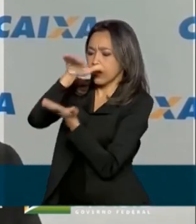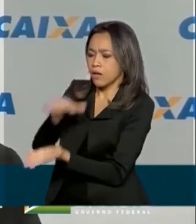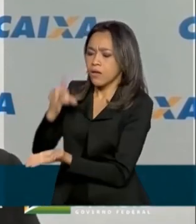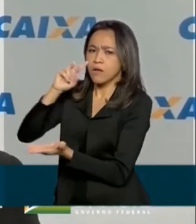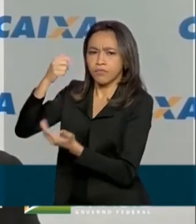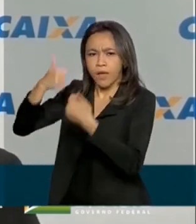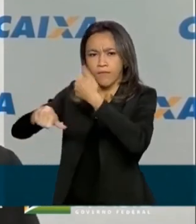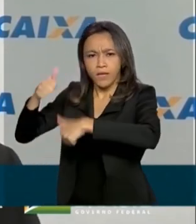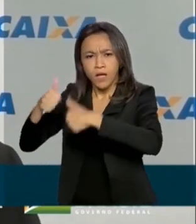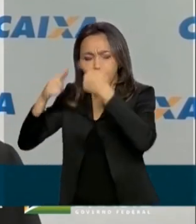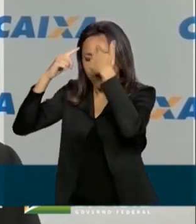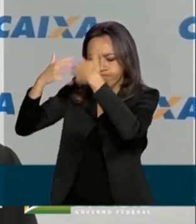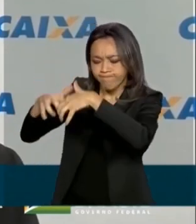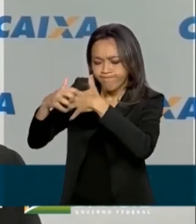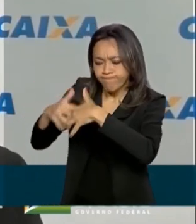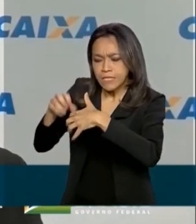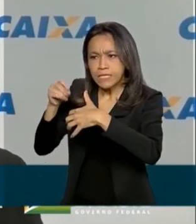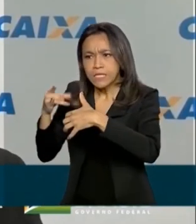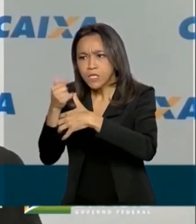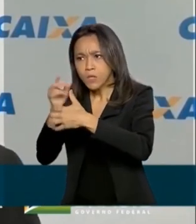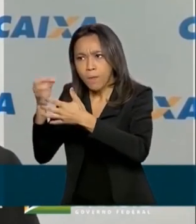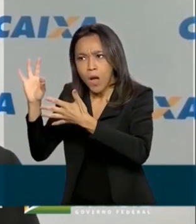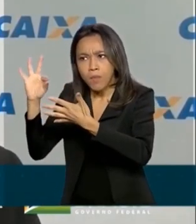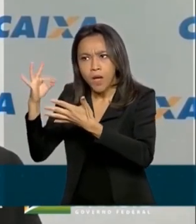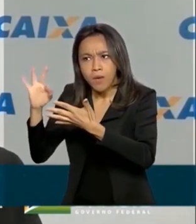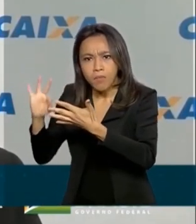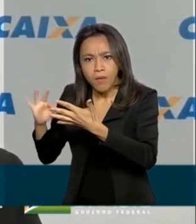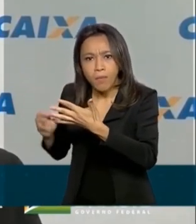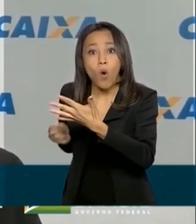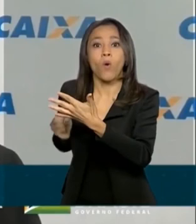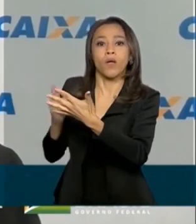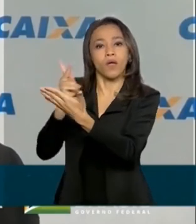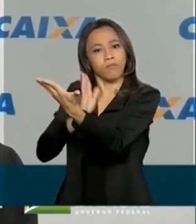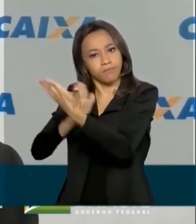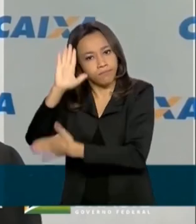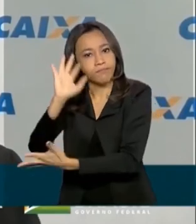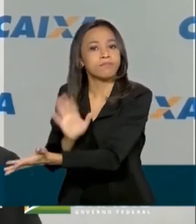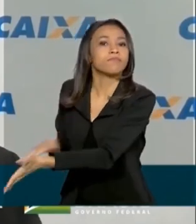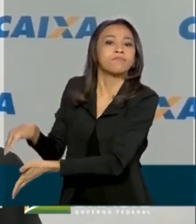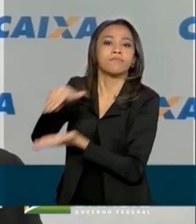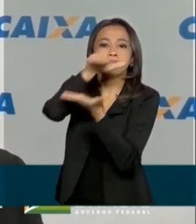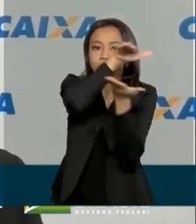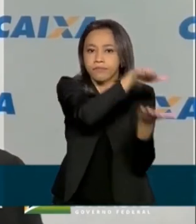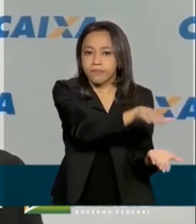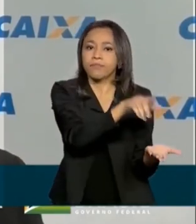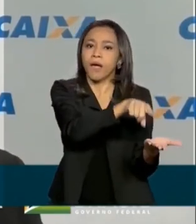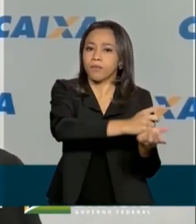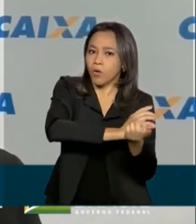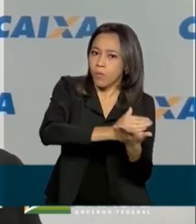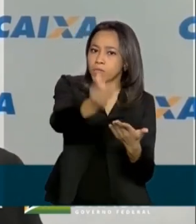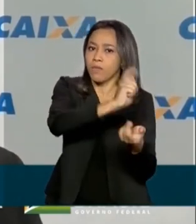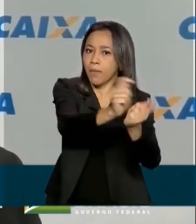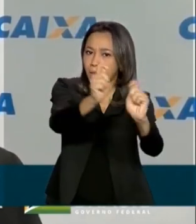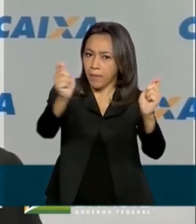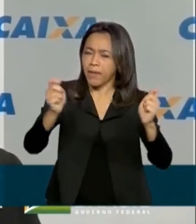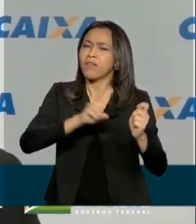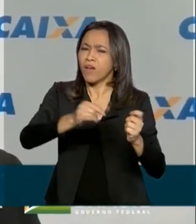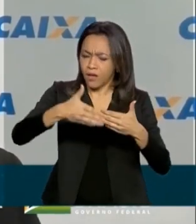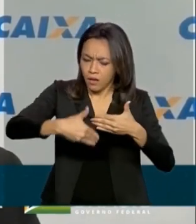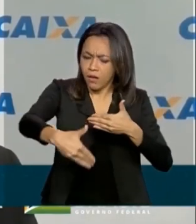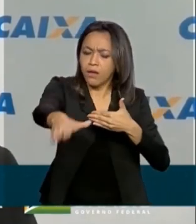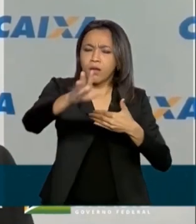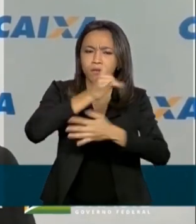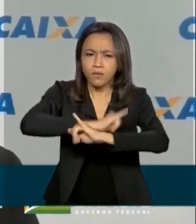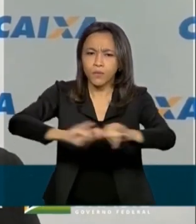sendo considerado apto, terá as cinco parcelas pagas de acordo com o calendário a ser divulgado pelo